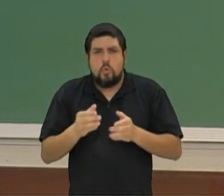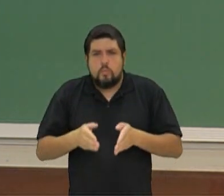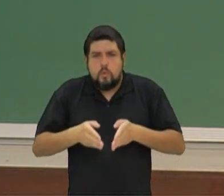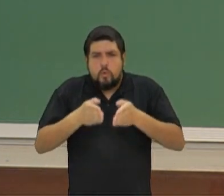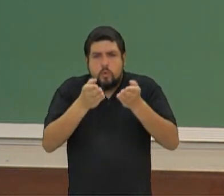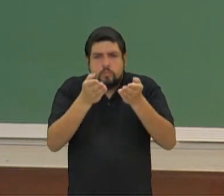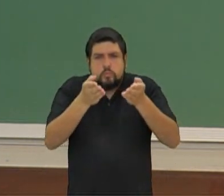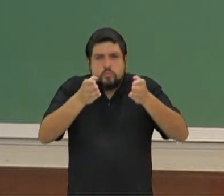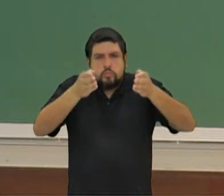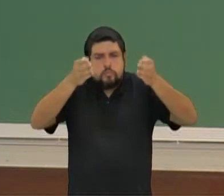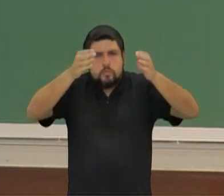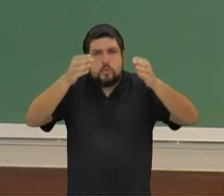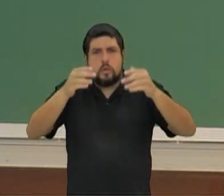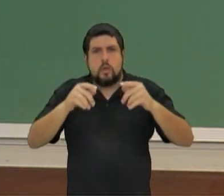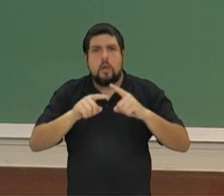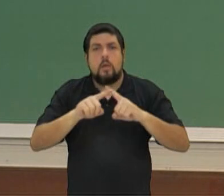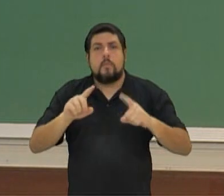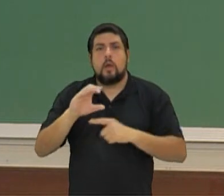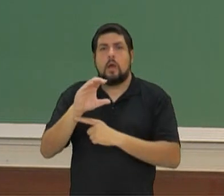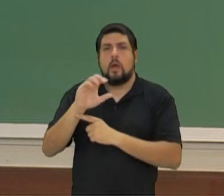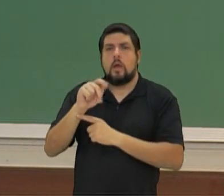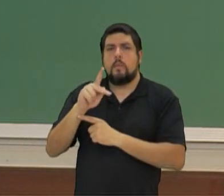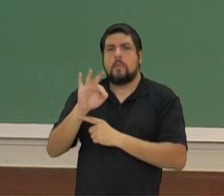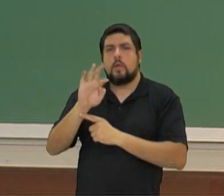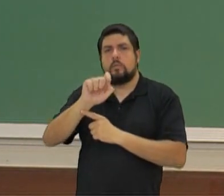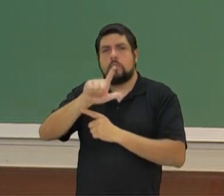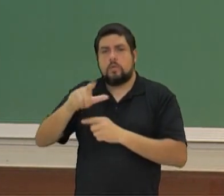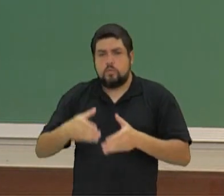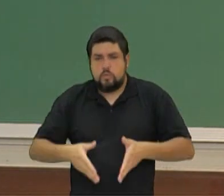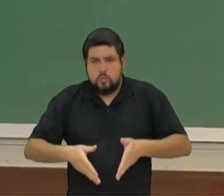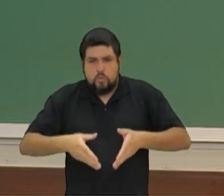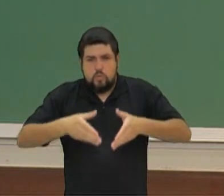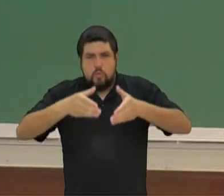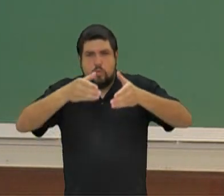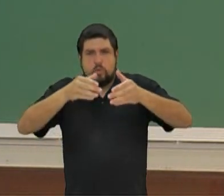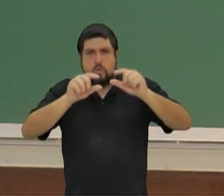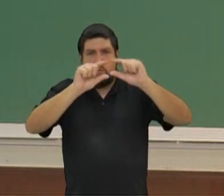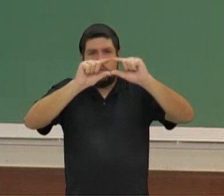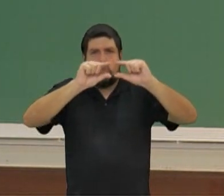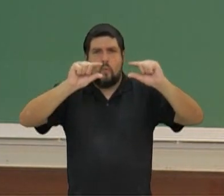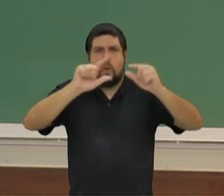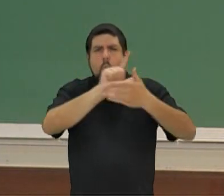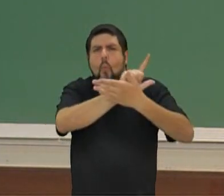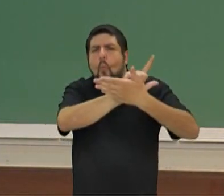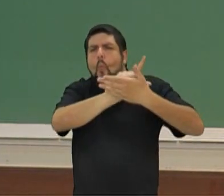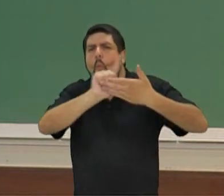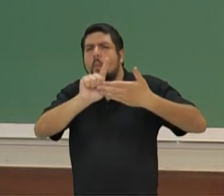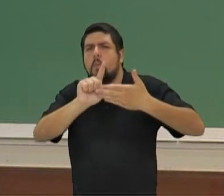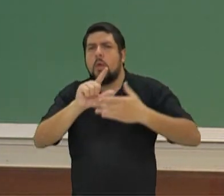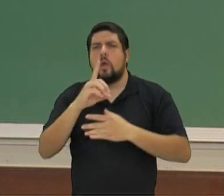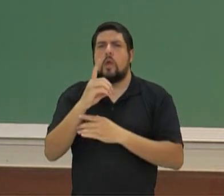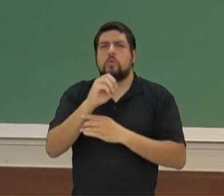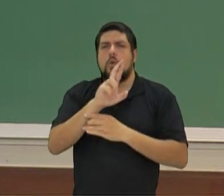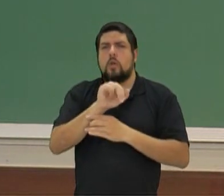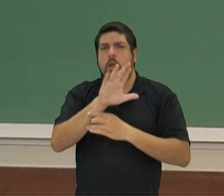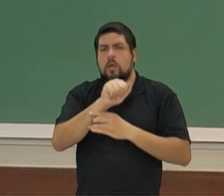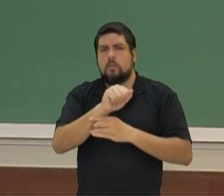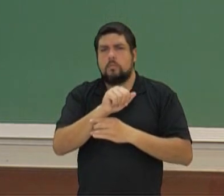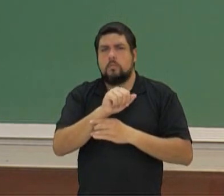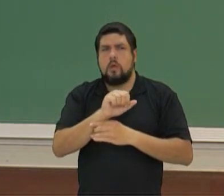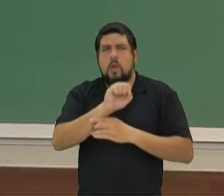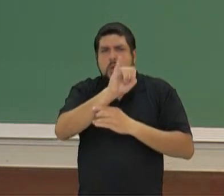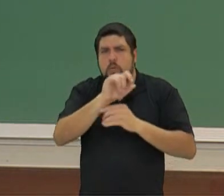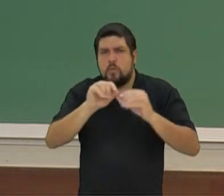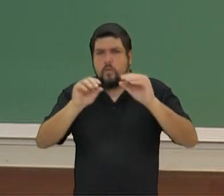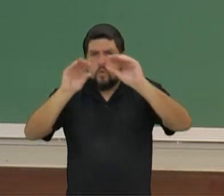é a questão. Mas o capitel era essa pedra. Quando ela era lisa, ela era dórica. Quando ela tinha umas encurvaturas ao